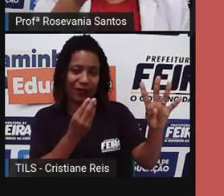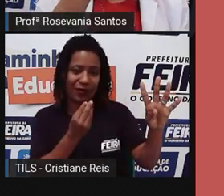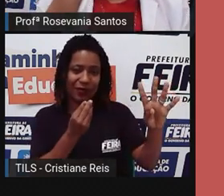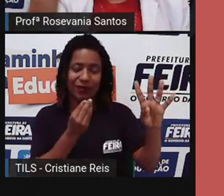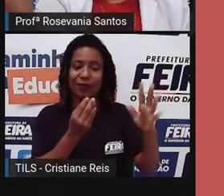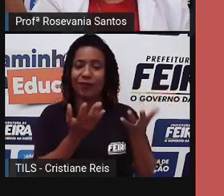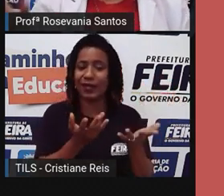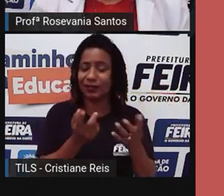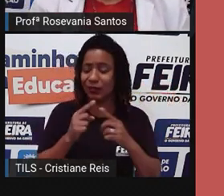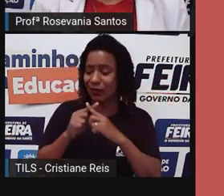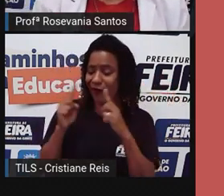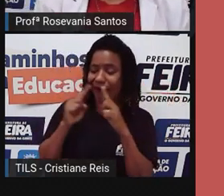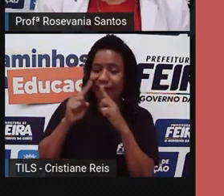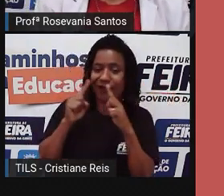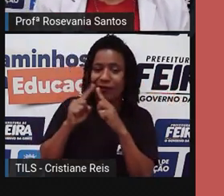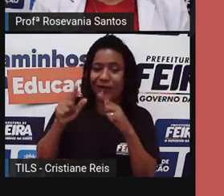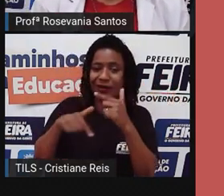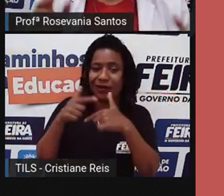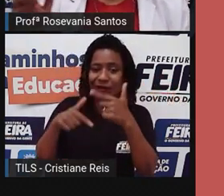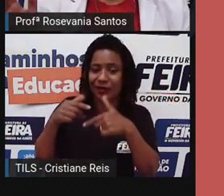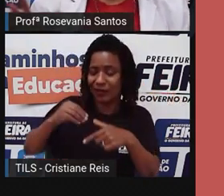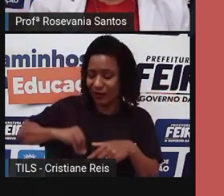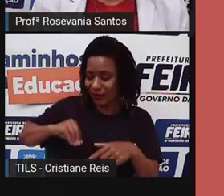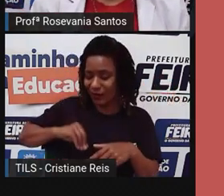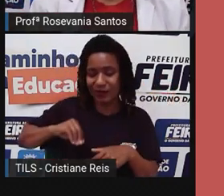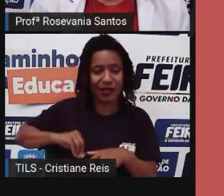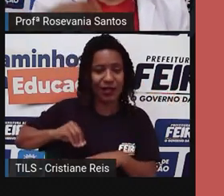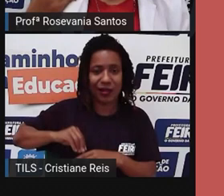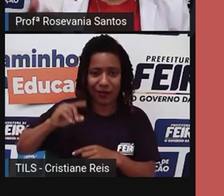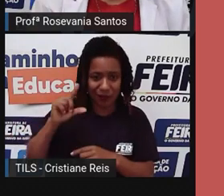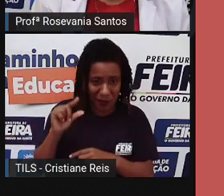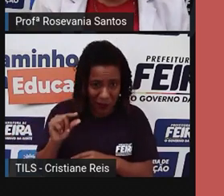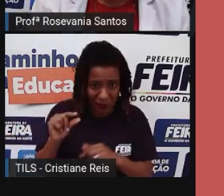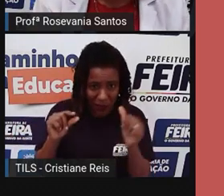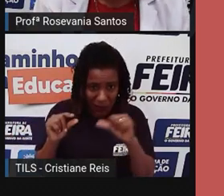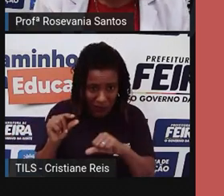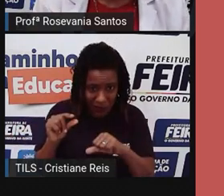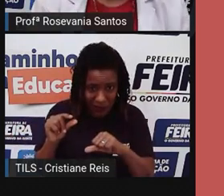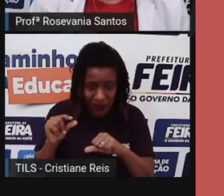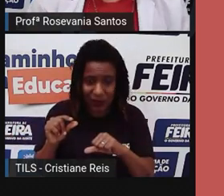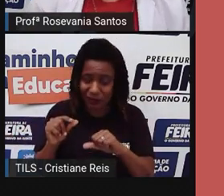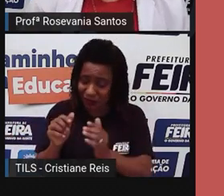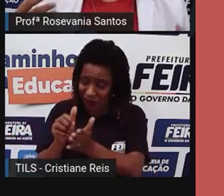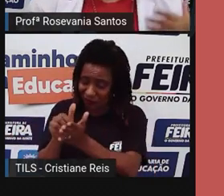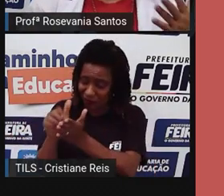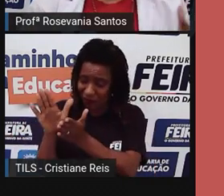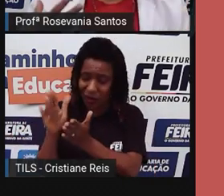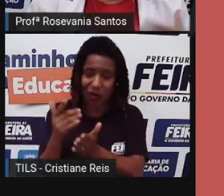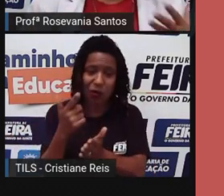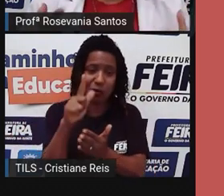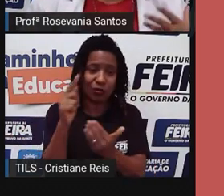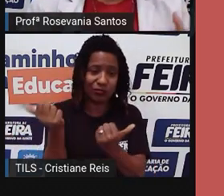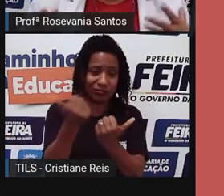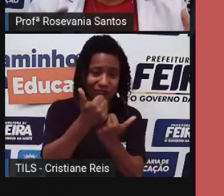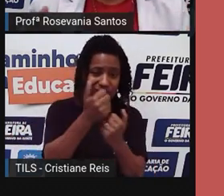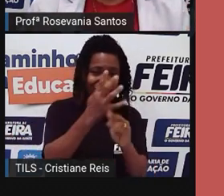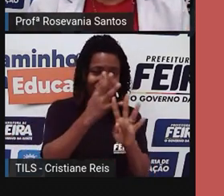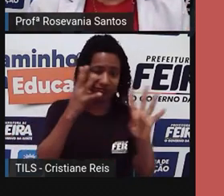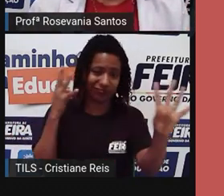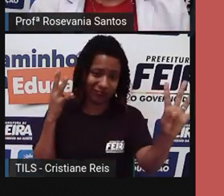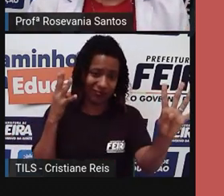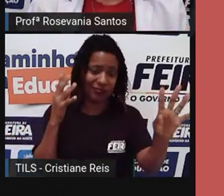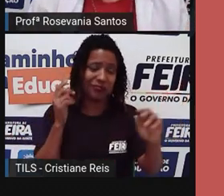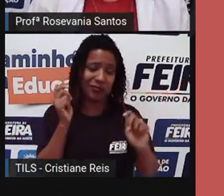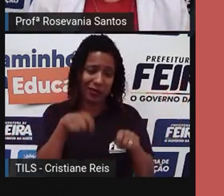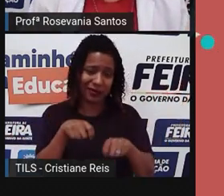bem. Eu vou botar uma plaquinha, né, de que temos vaga ali na porta, você vê a fila que vai formar. E ainda tem, né, essa situação